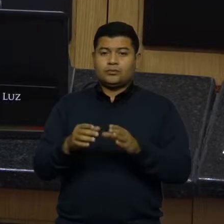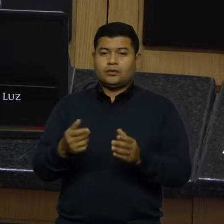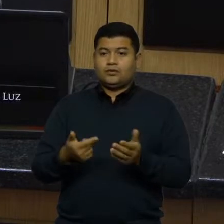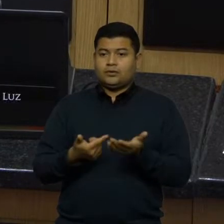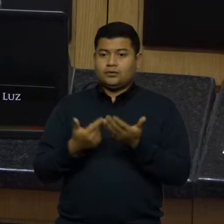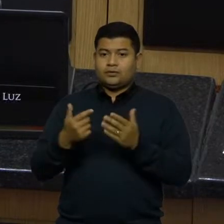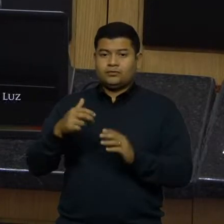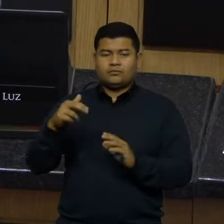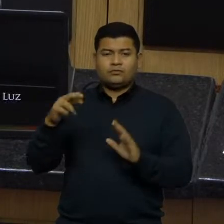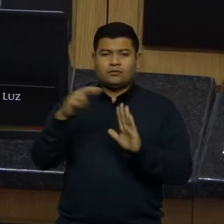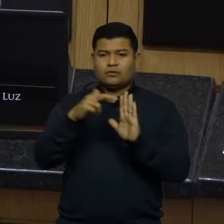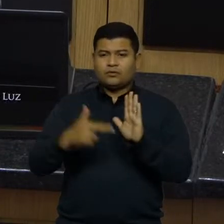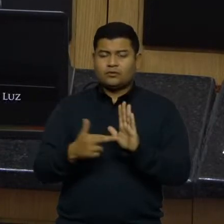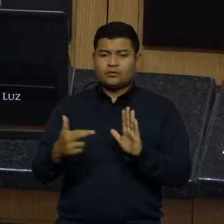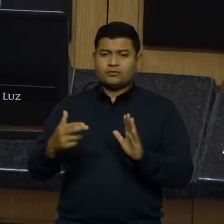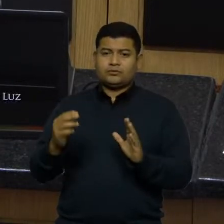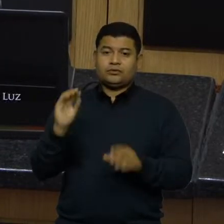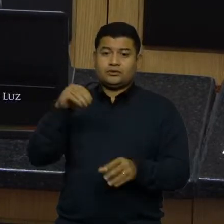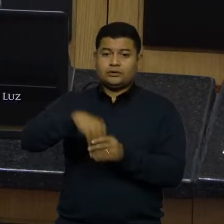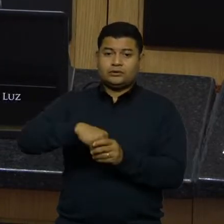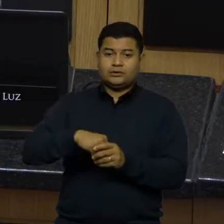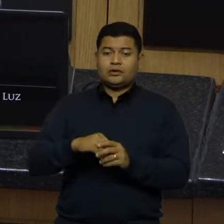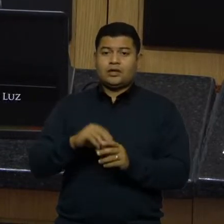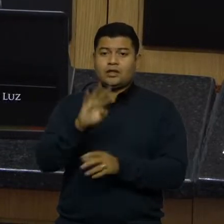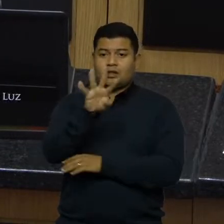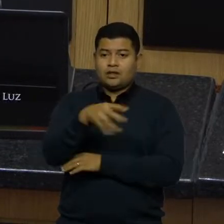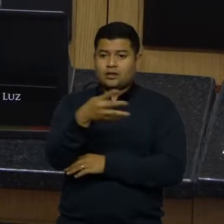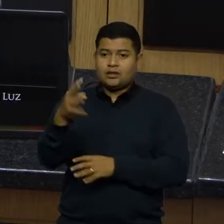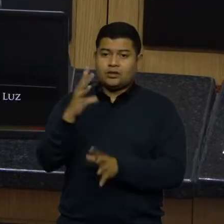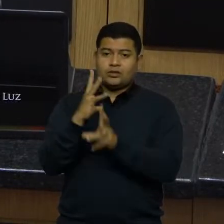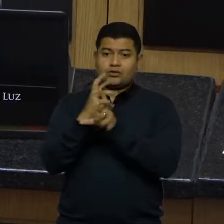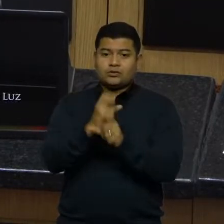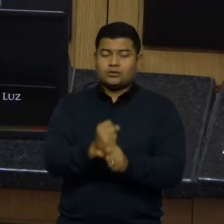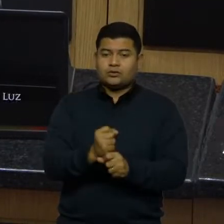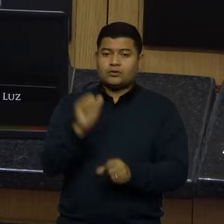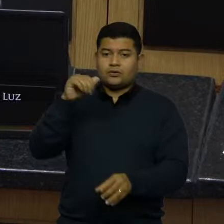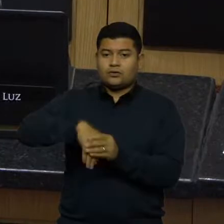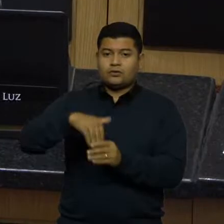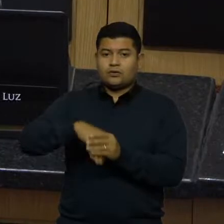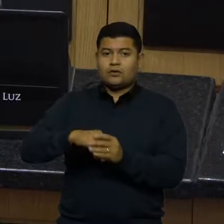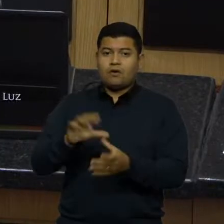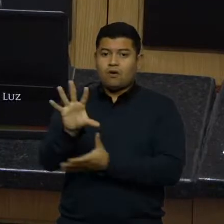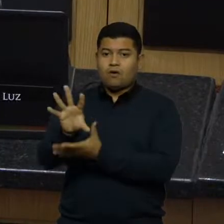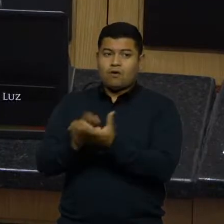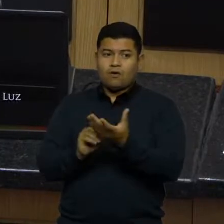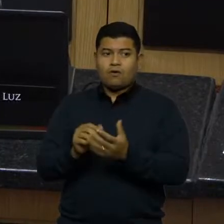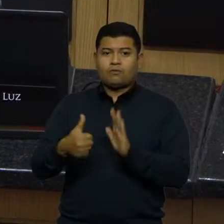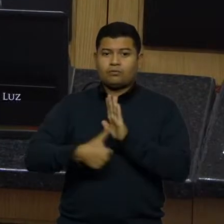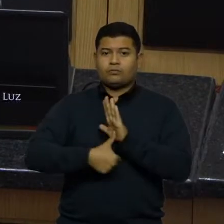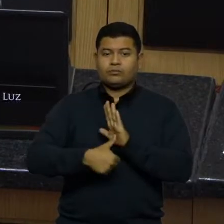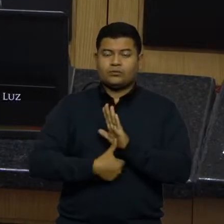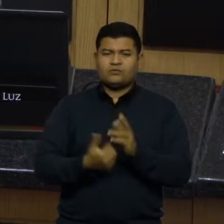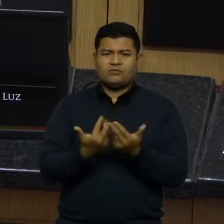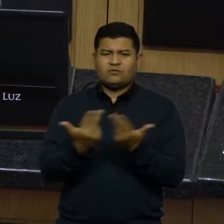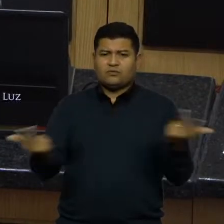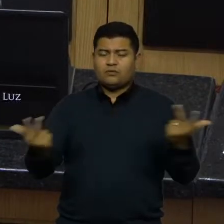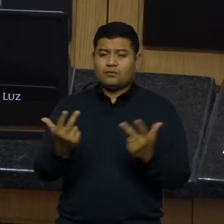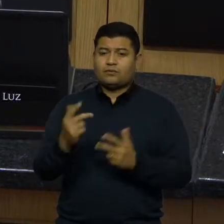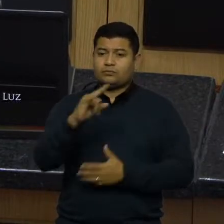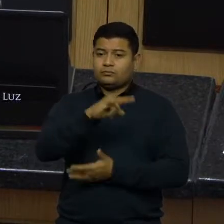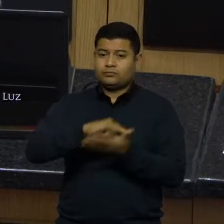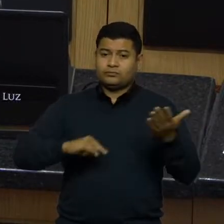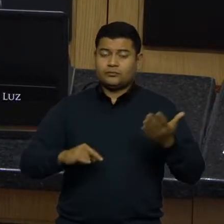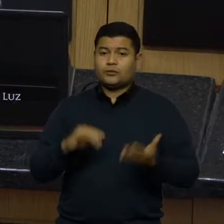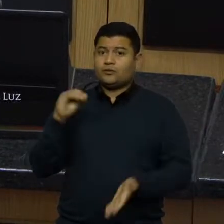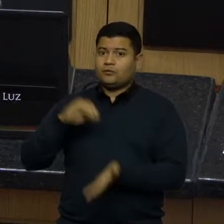normativos internos, tabela com total de votos, cópia de pedido de inscrição da eleição, cópia de identidade, uma série de documentos que não foram